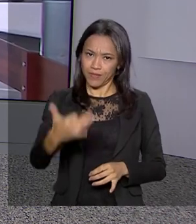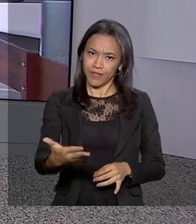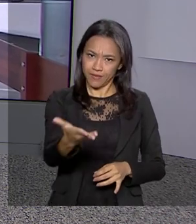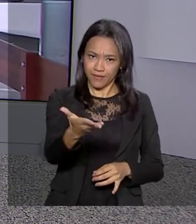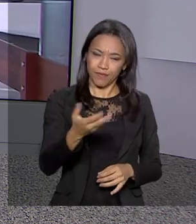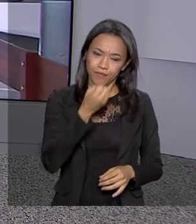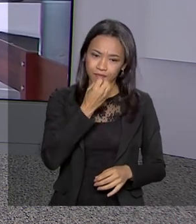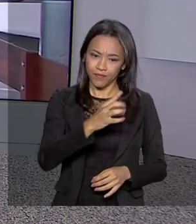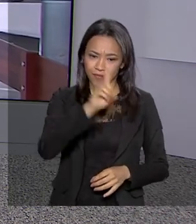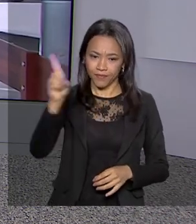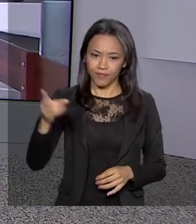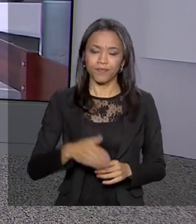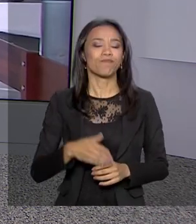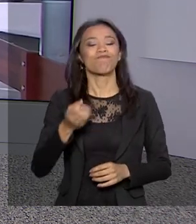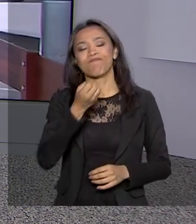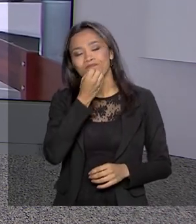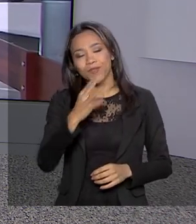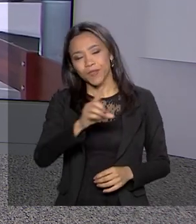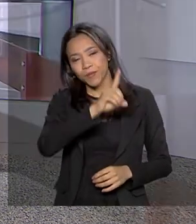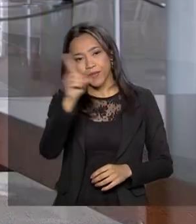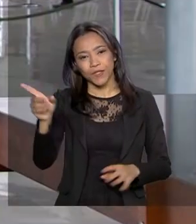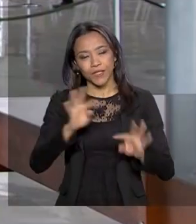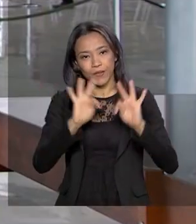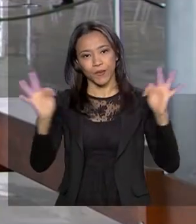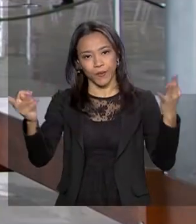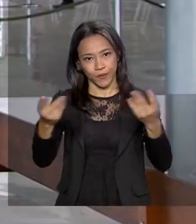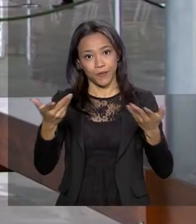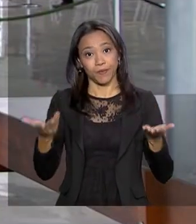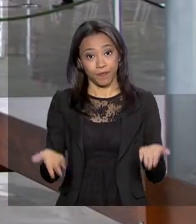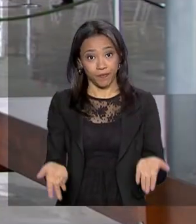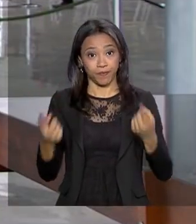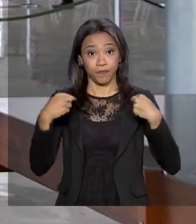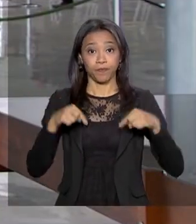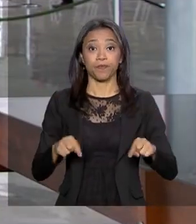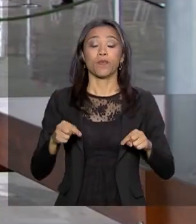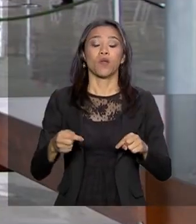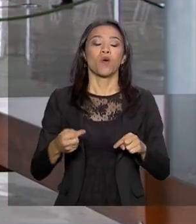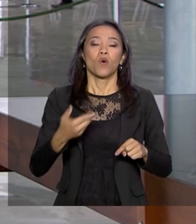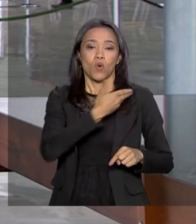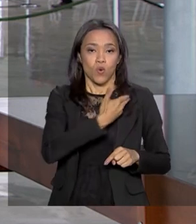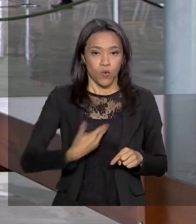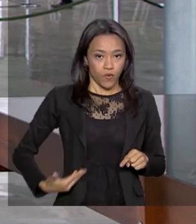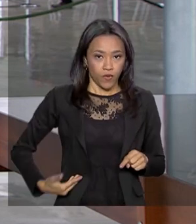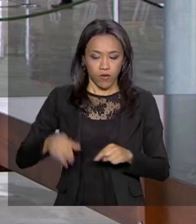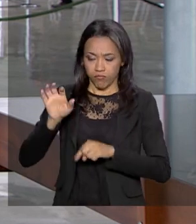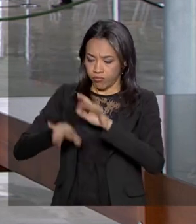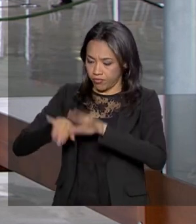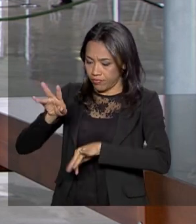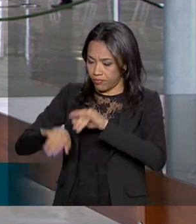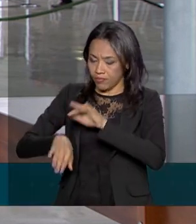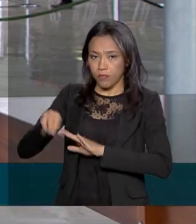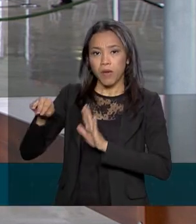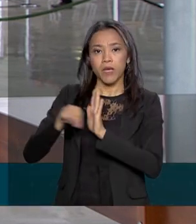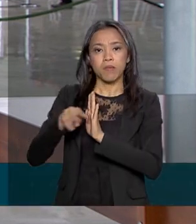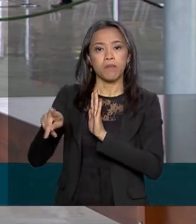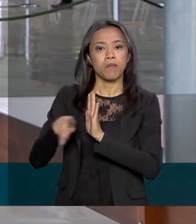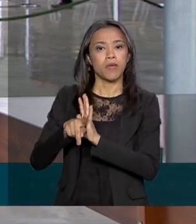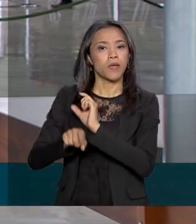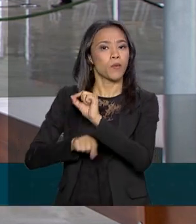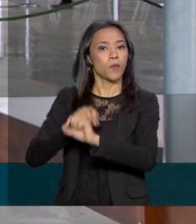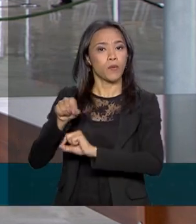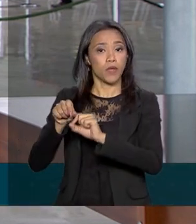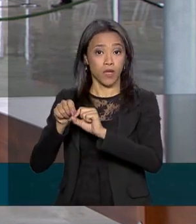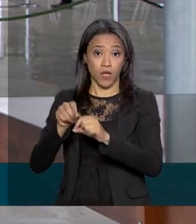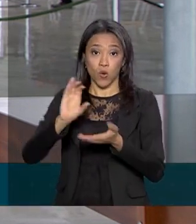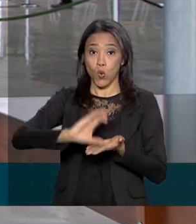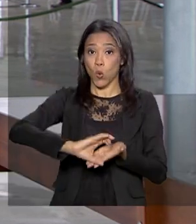você. Oi, Renata, bom dia para você, bom dia a todos. Olha, o governo editou a medida provisória que prevê a transferência do